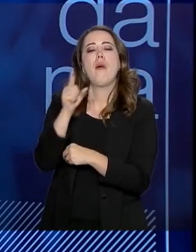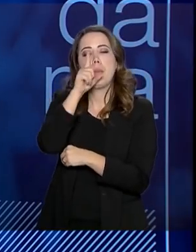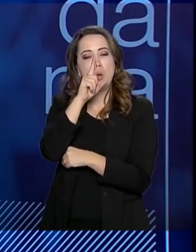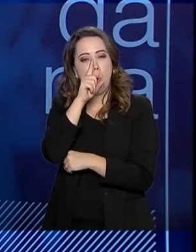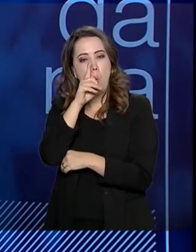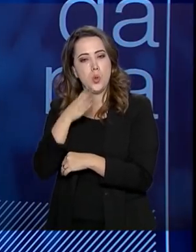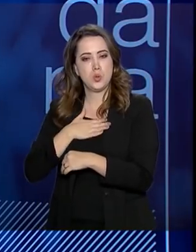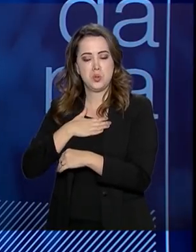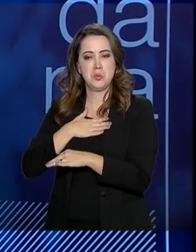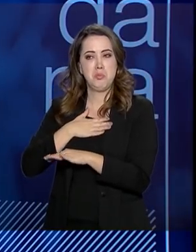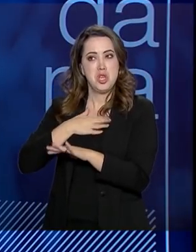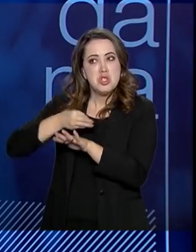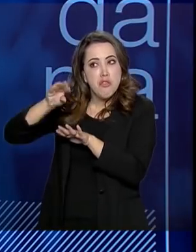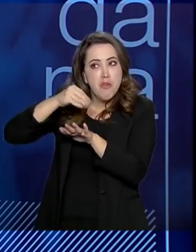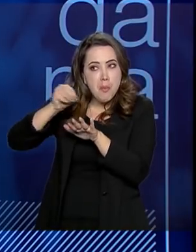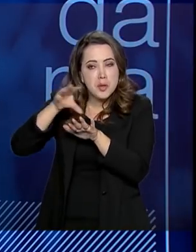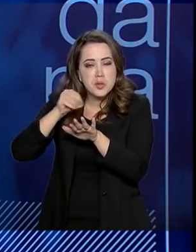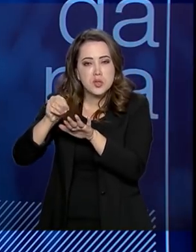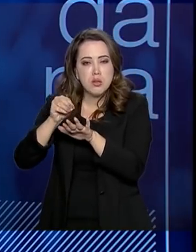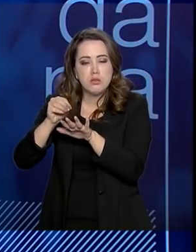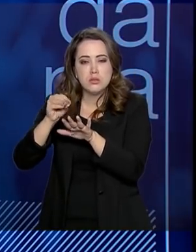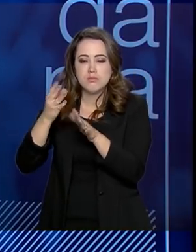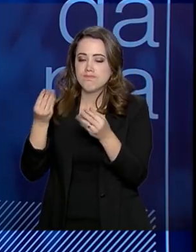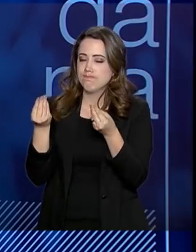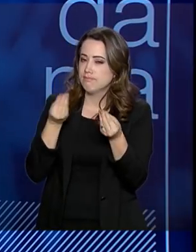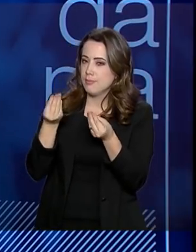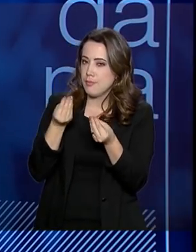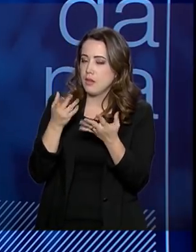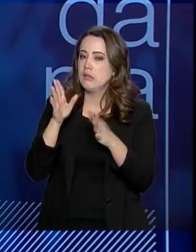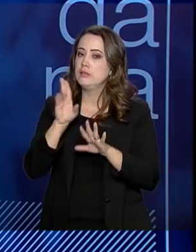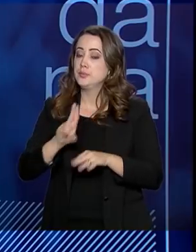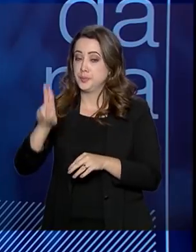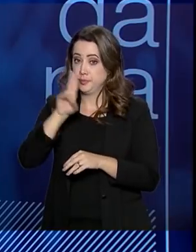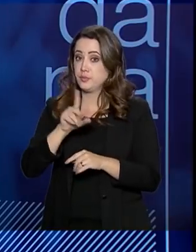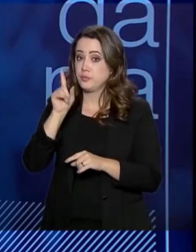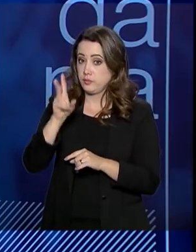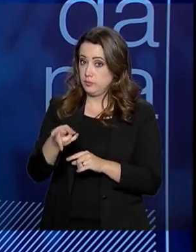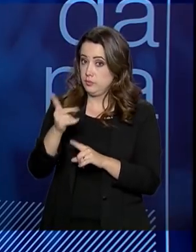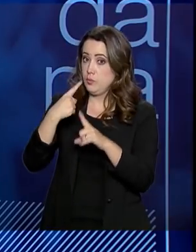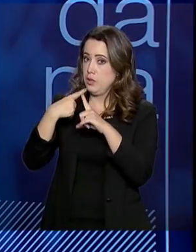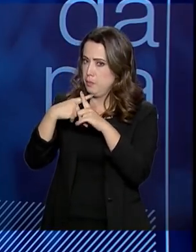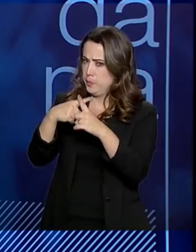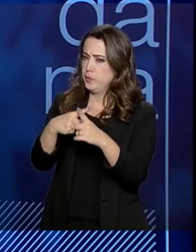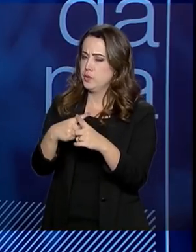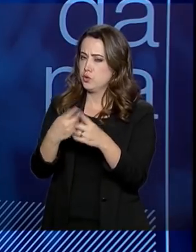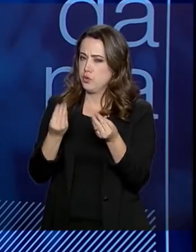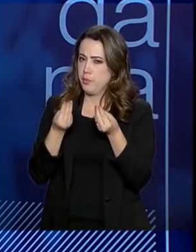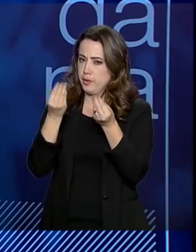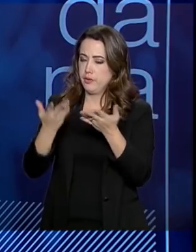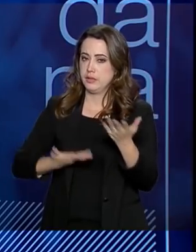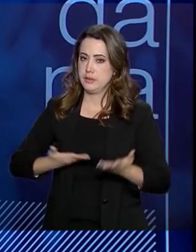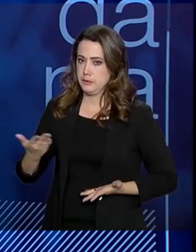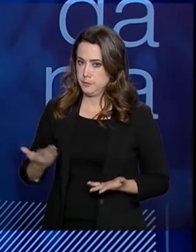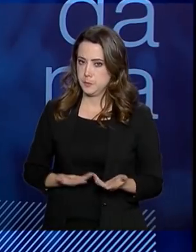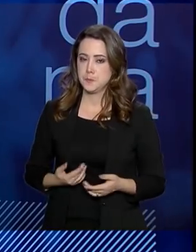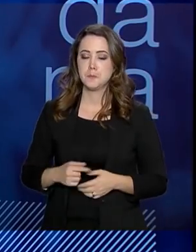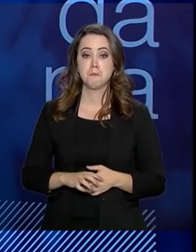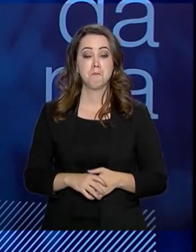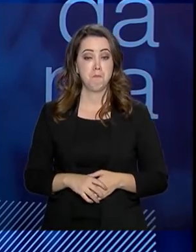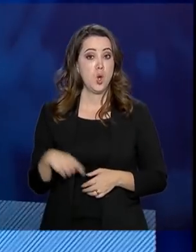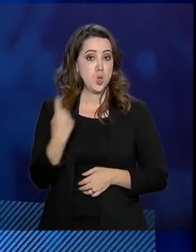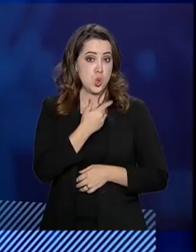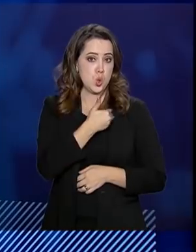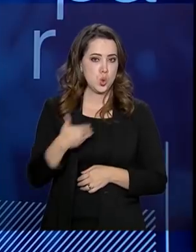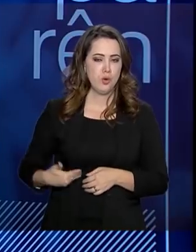dados estão vulneráveis e o quanto eles são, de fato, usados positivamente para a oferta de serviço. No governo federal, temos uma preocupação